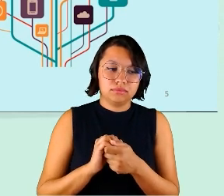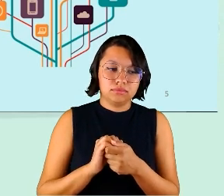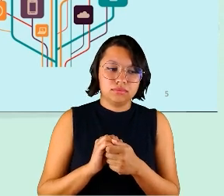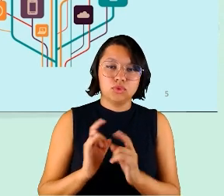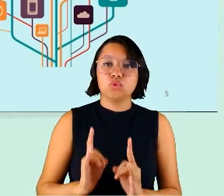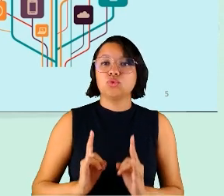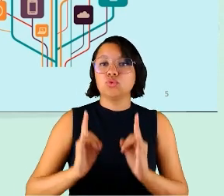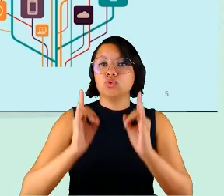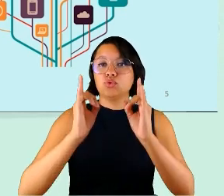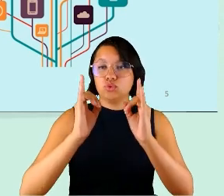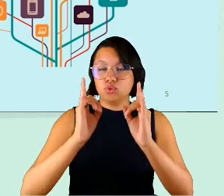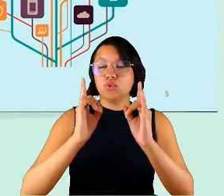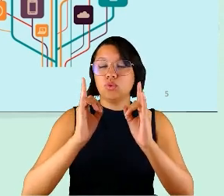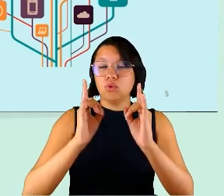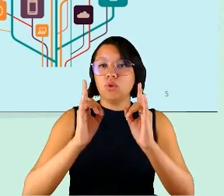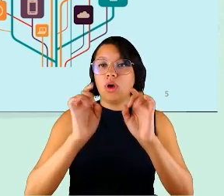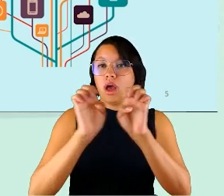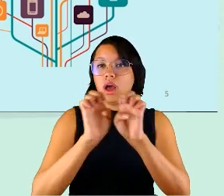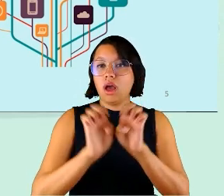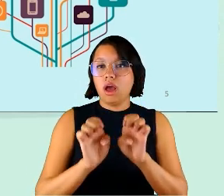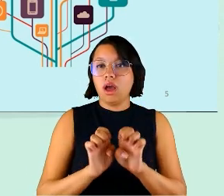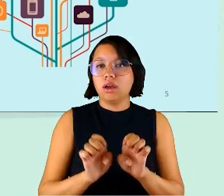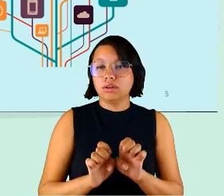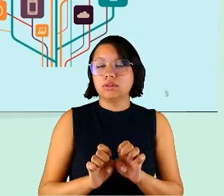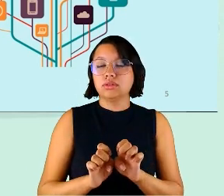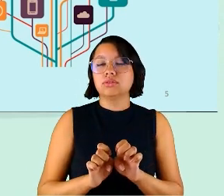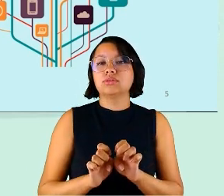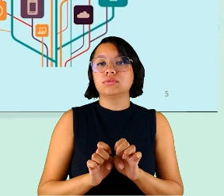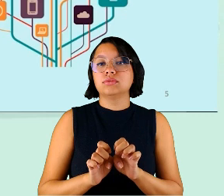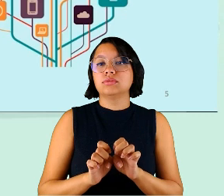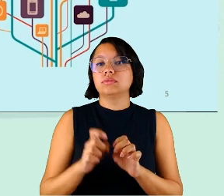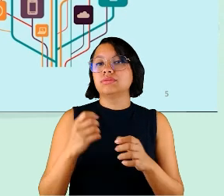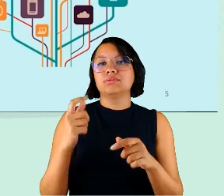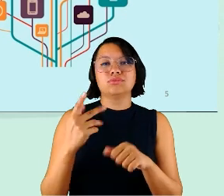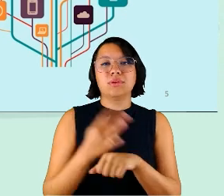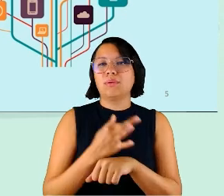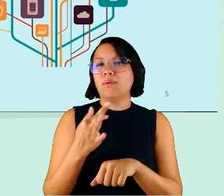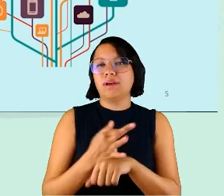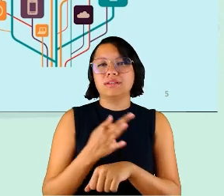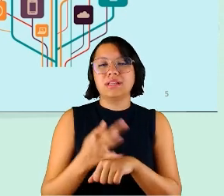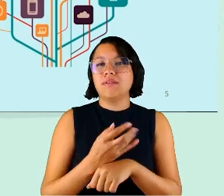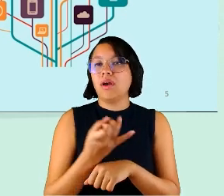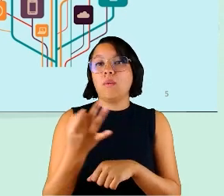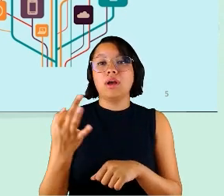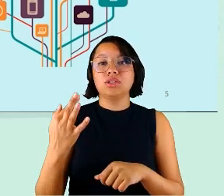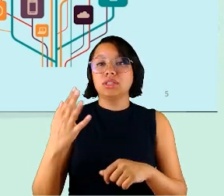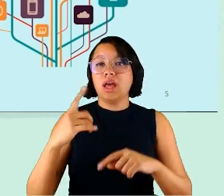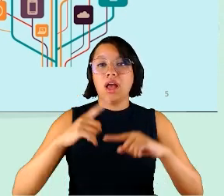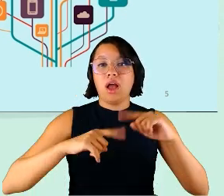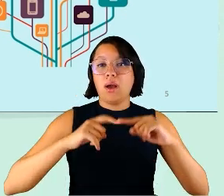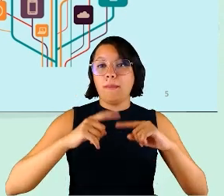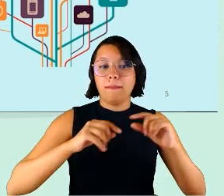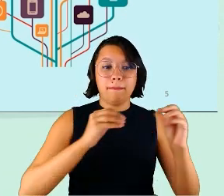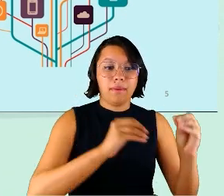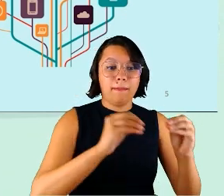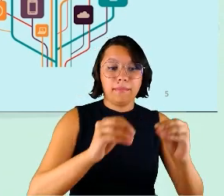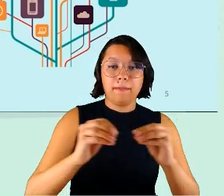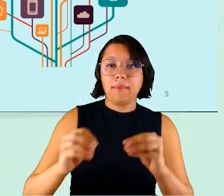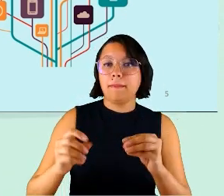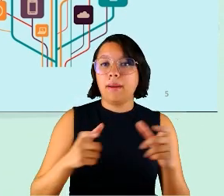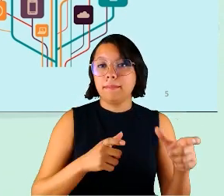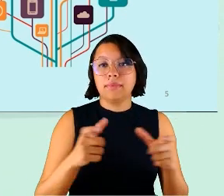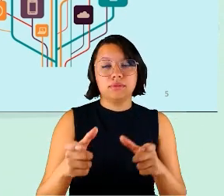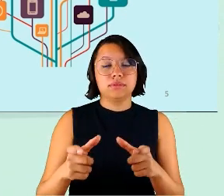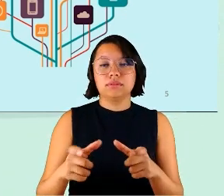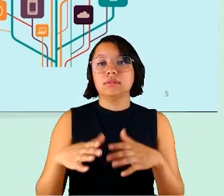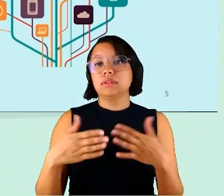infraestrutura do prédio que não suportava a quantidade de equipamentos que foram colocados lá. Então, o teletrabalho foi algo que